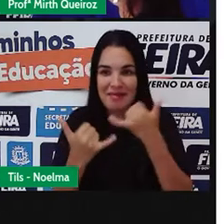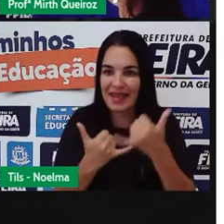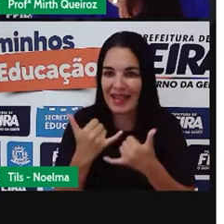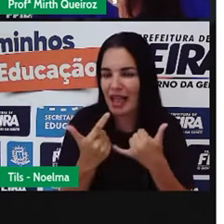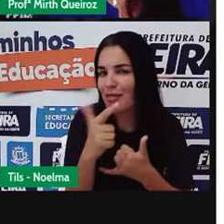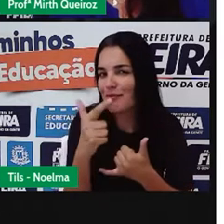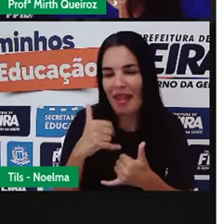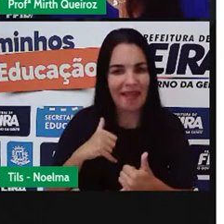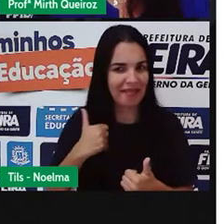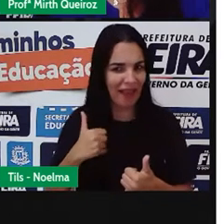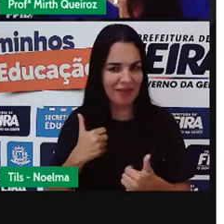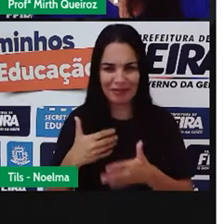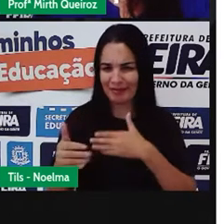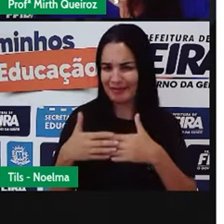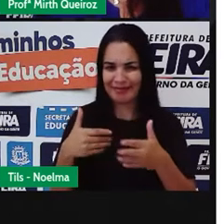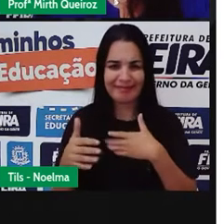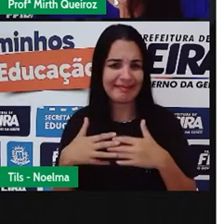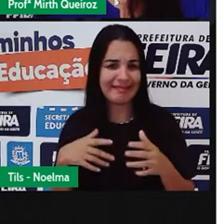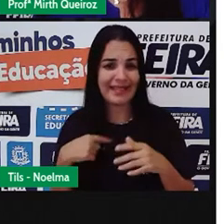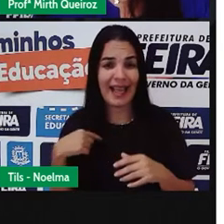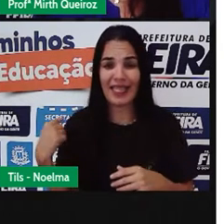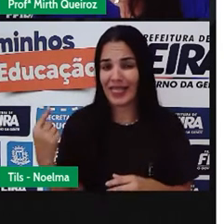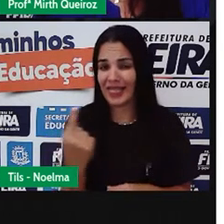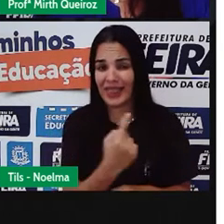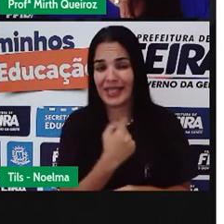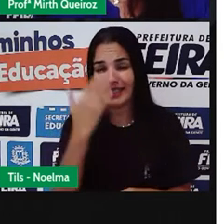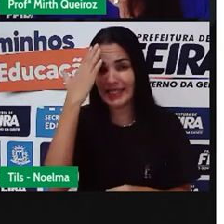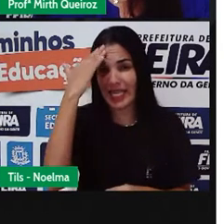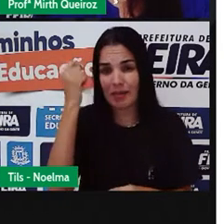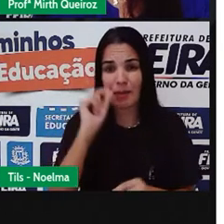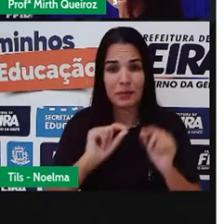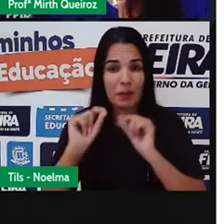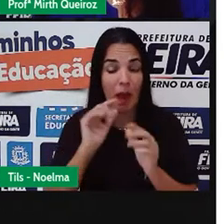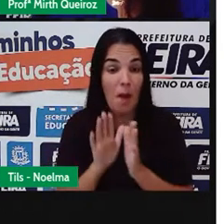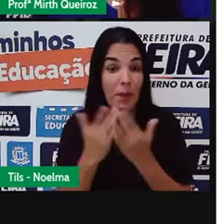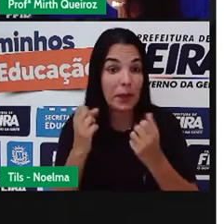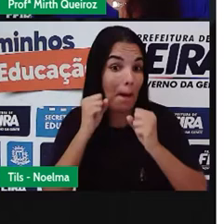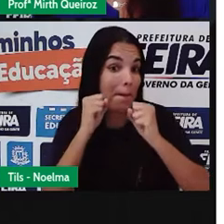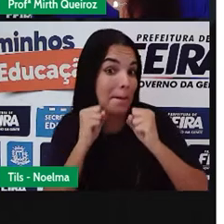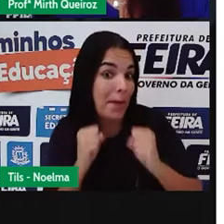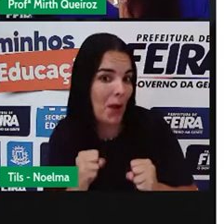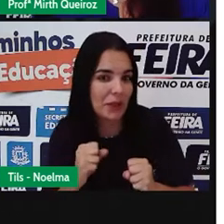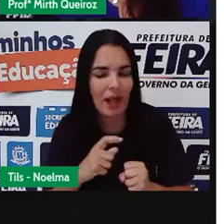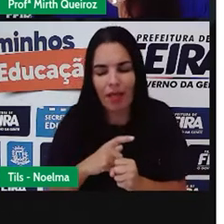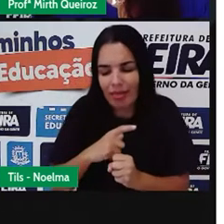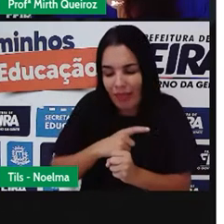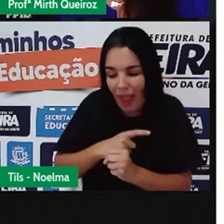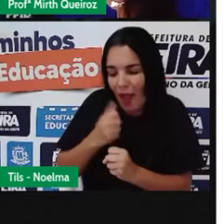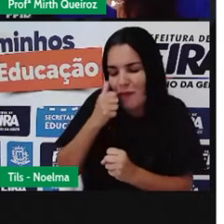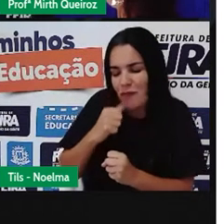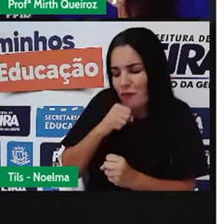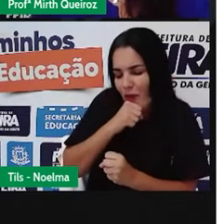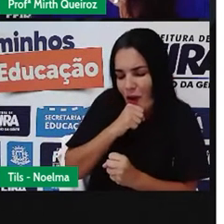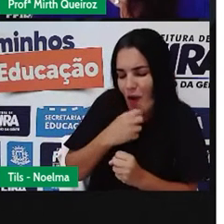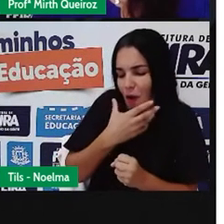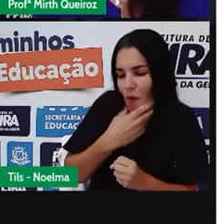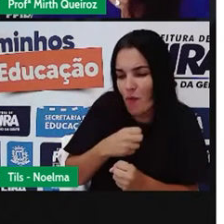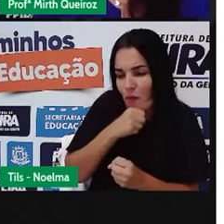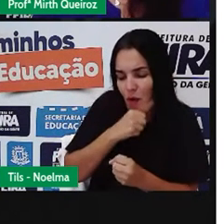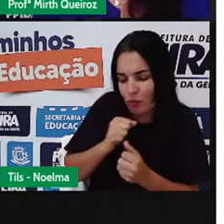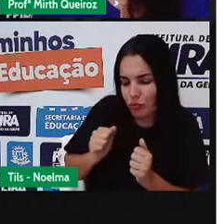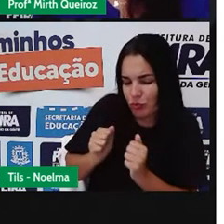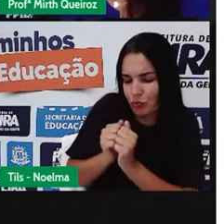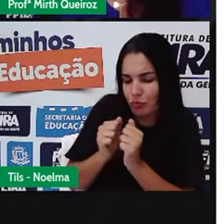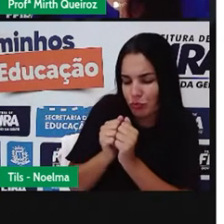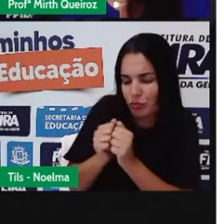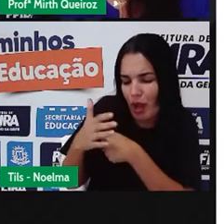brincadeira não tem idade. E a gente sabe que quando é possível ter uma avó, um avô e uma